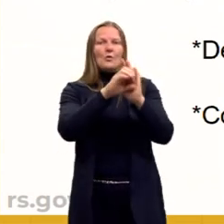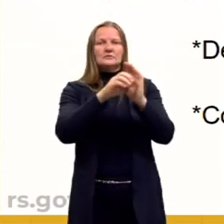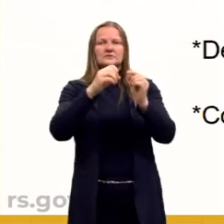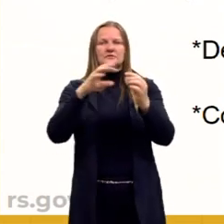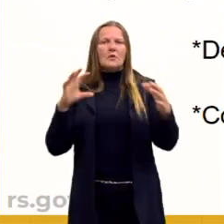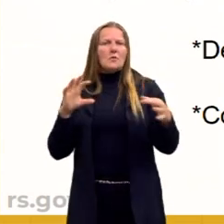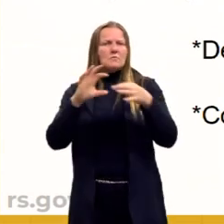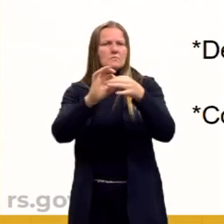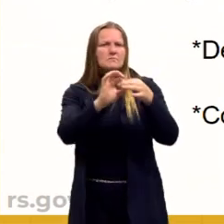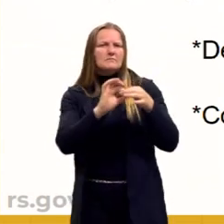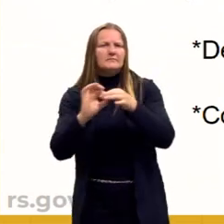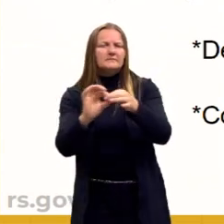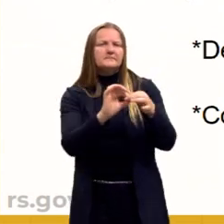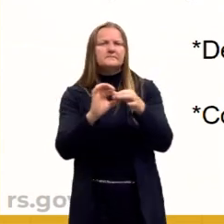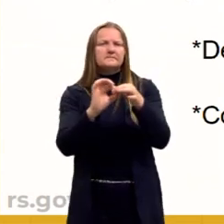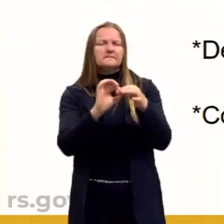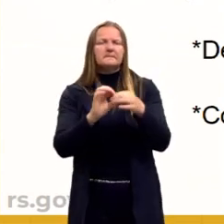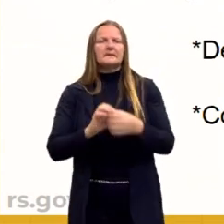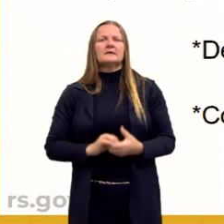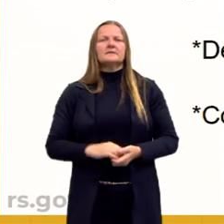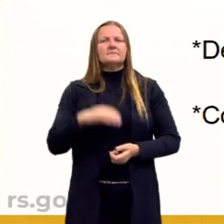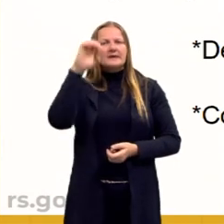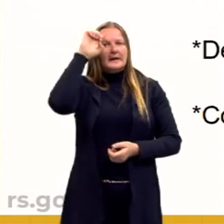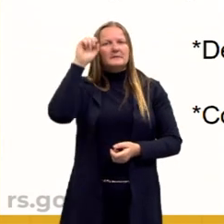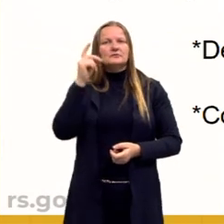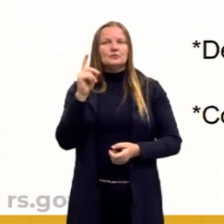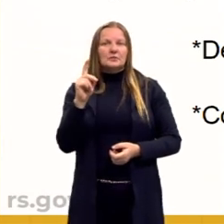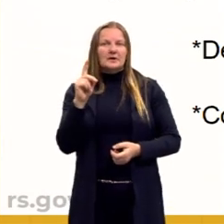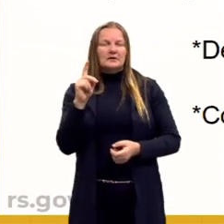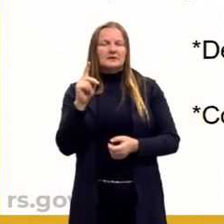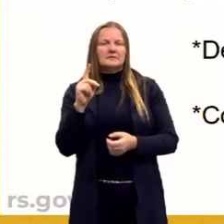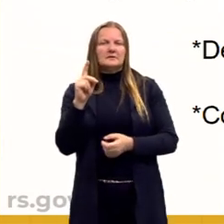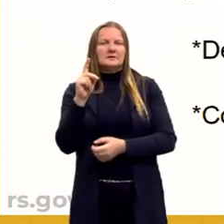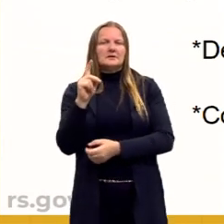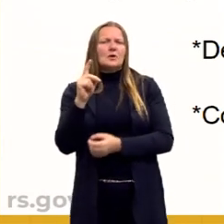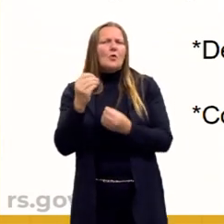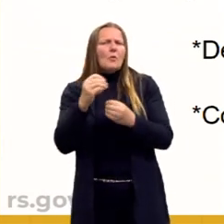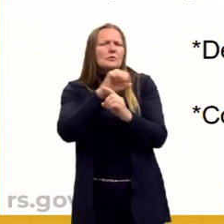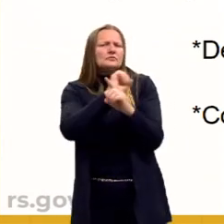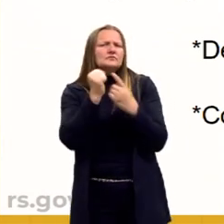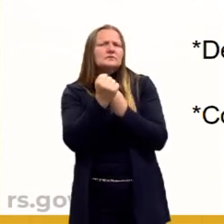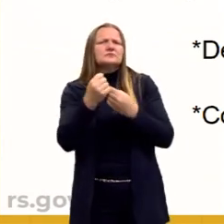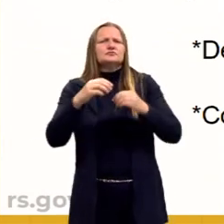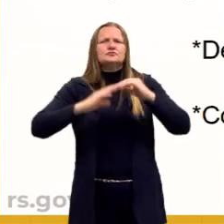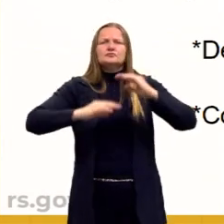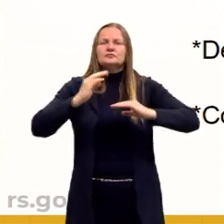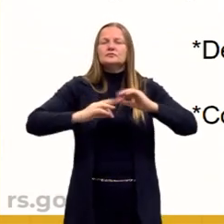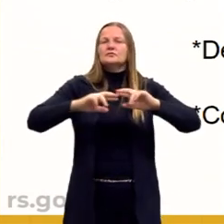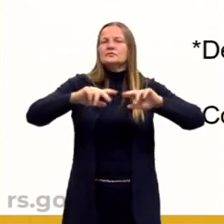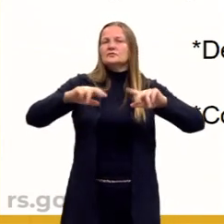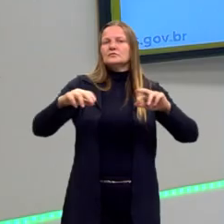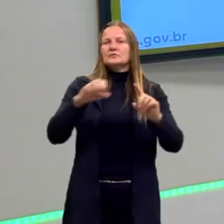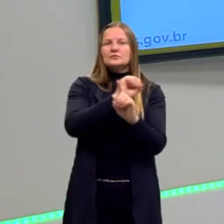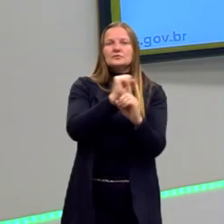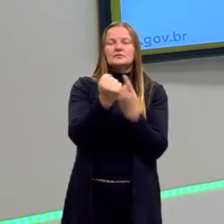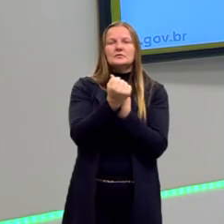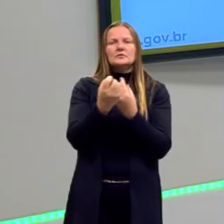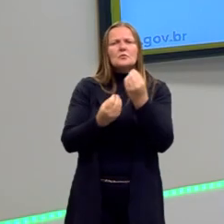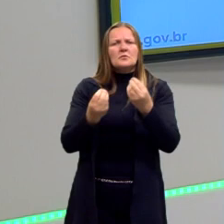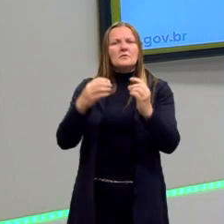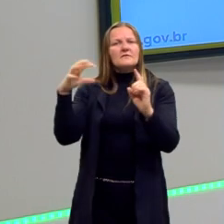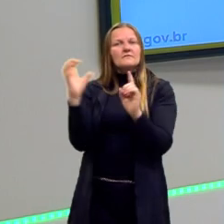coesão. O Durkheim é um dos fatores sociais, é como a sociedade, como os fatores sociais, como a sociedade